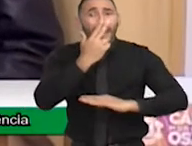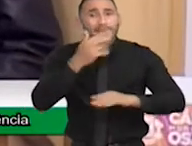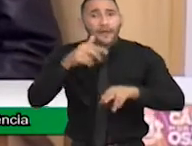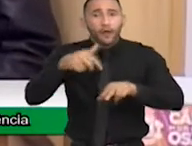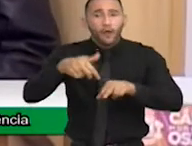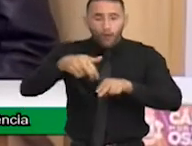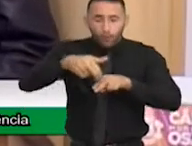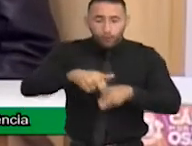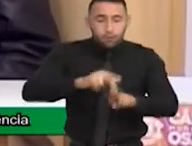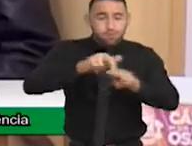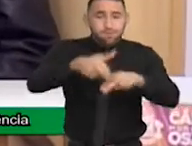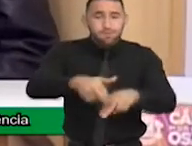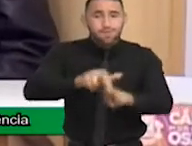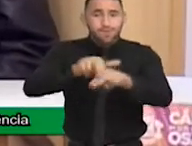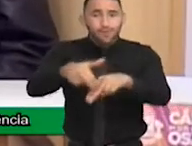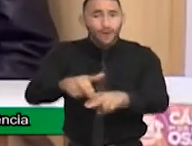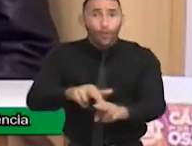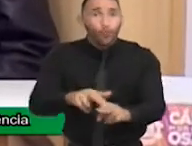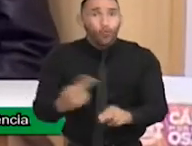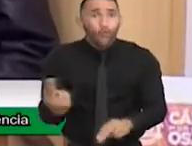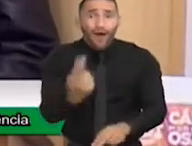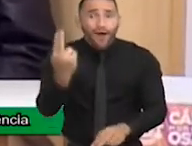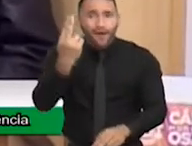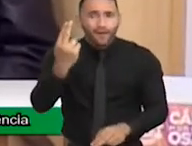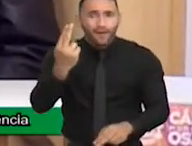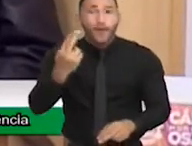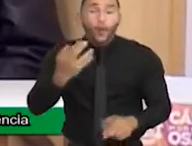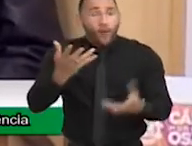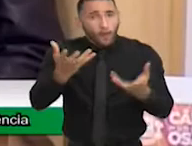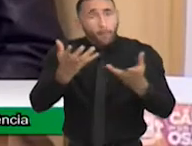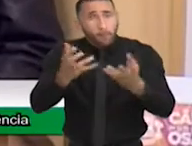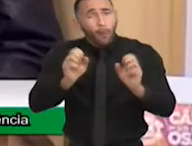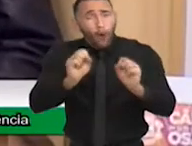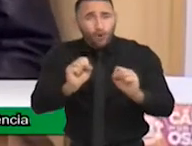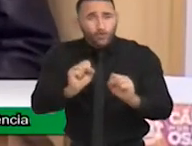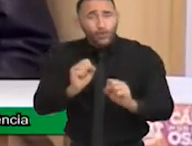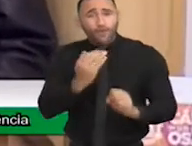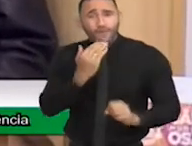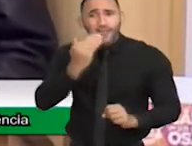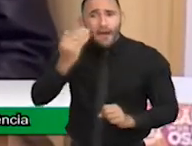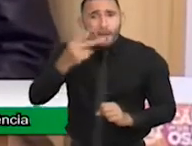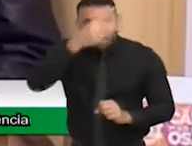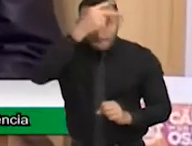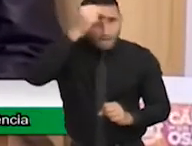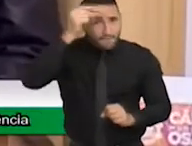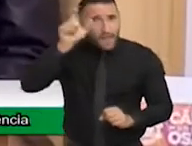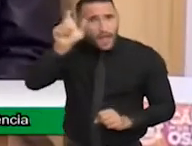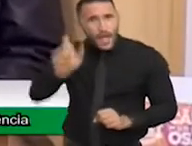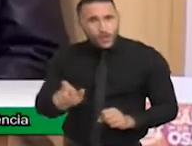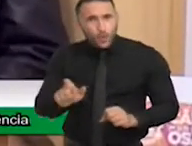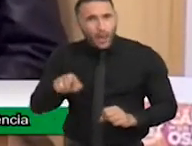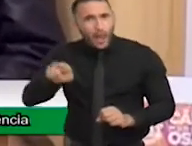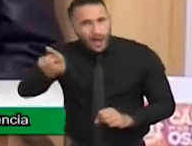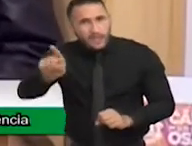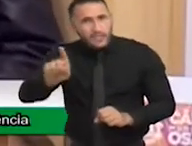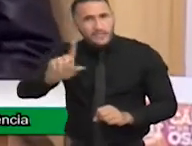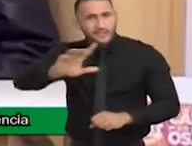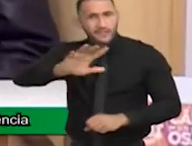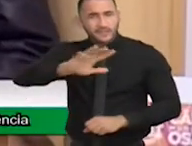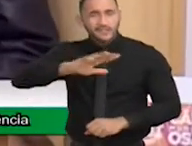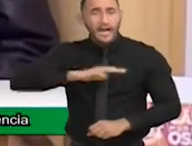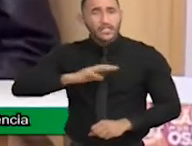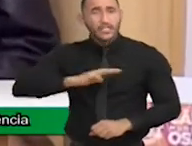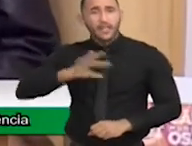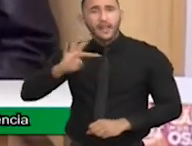cadeirante subir uma rampa daquela. Não tem. Eu gostaria de convidar o senhor prefeito de Teresina, não sei se foi o atual, eu creio que não, porque faz tempo que eu